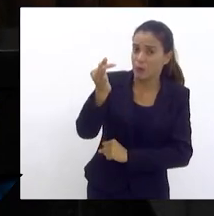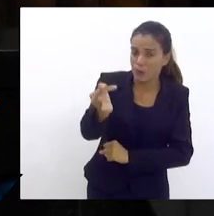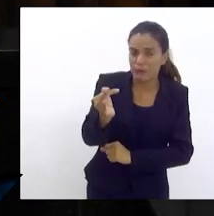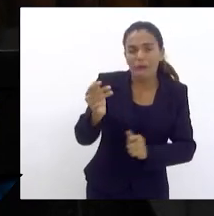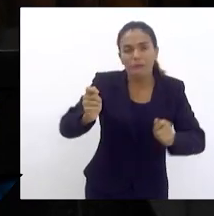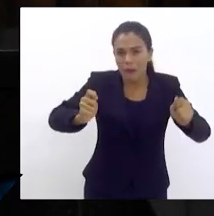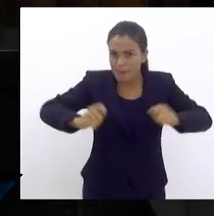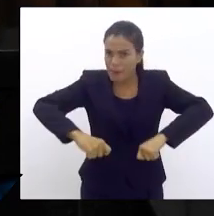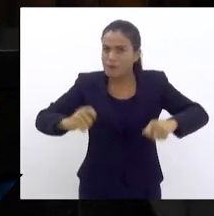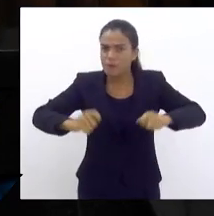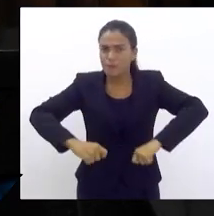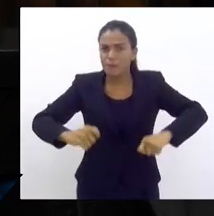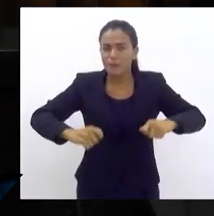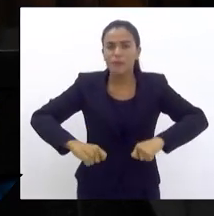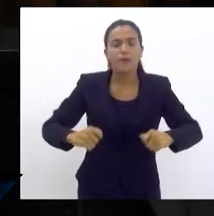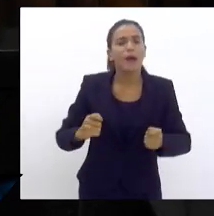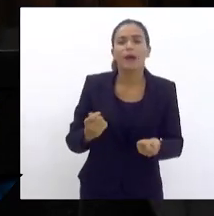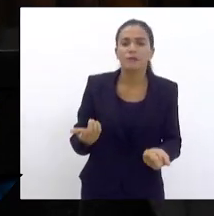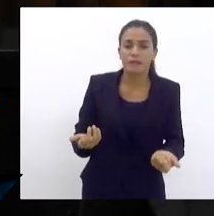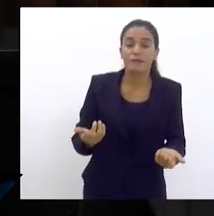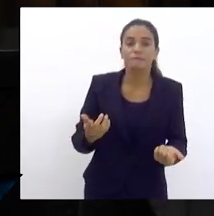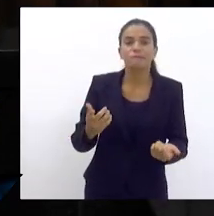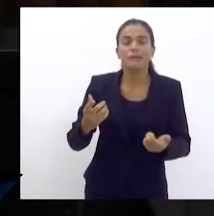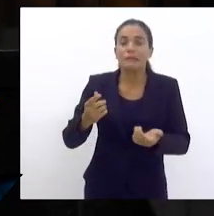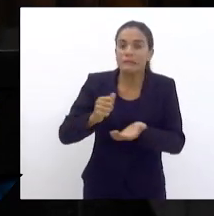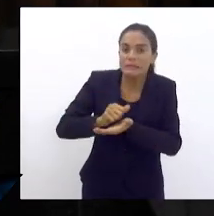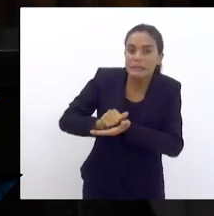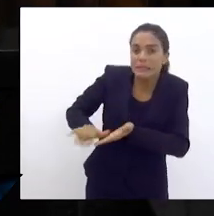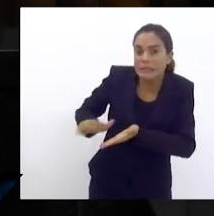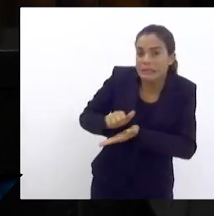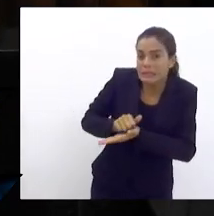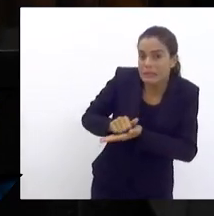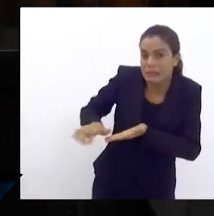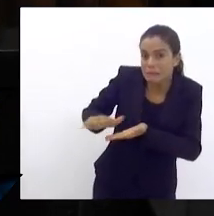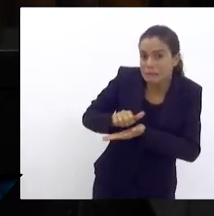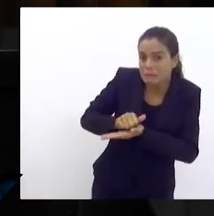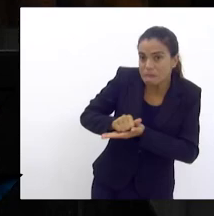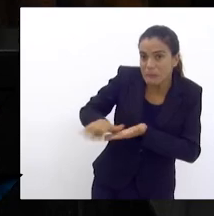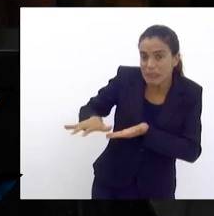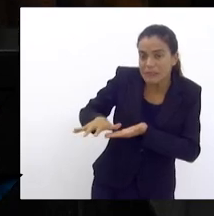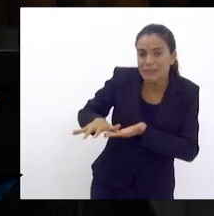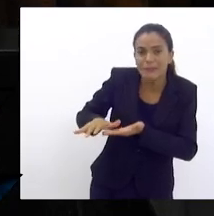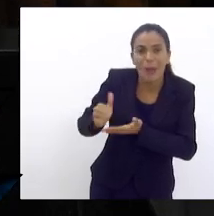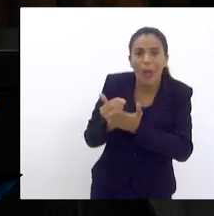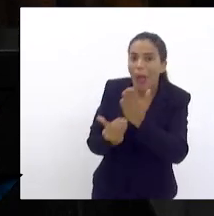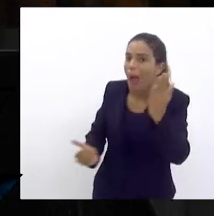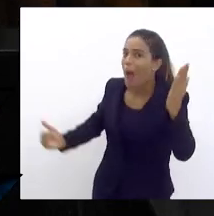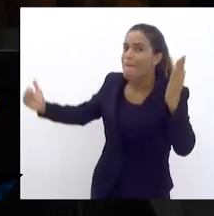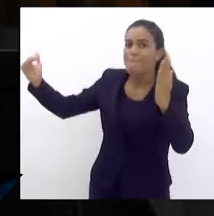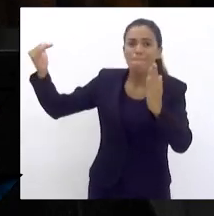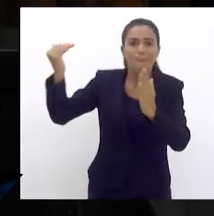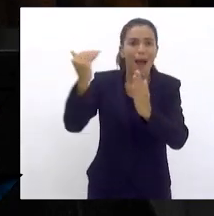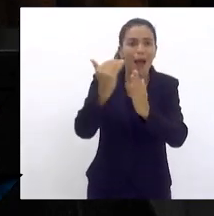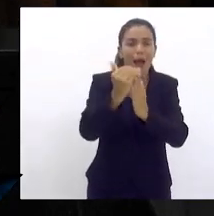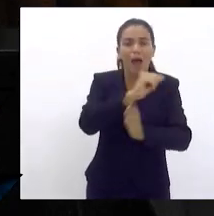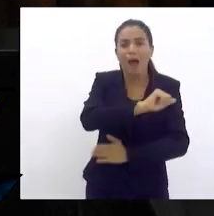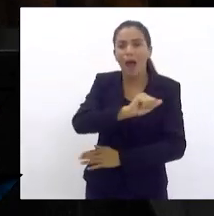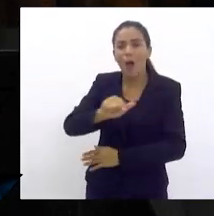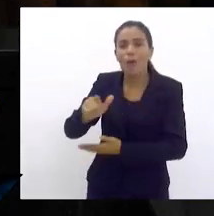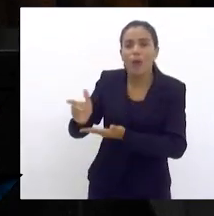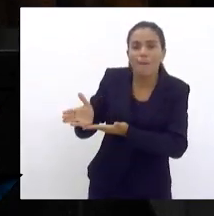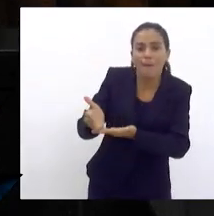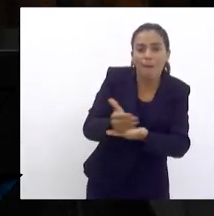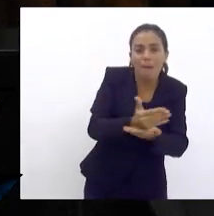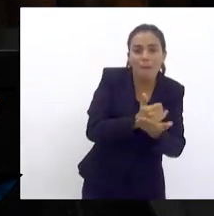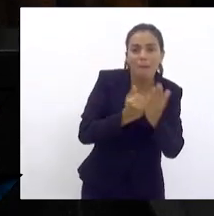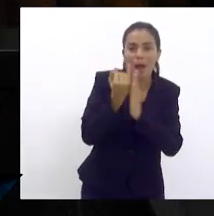possibilidades das despesas serem superiores à receita.